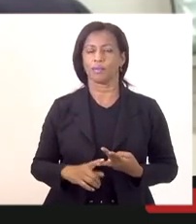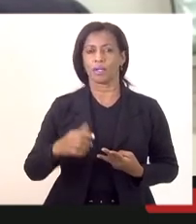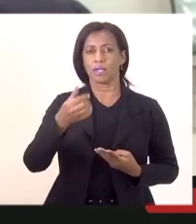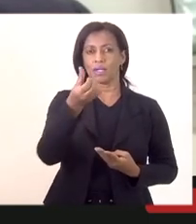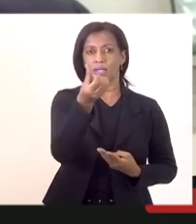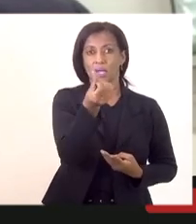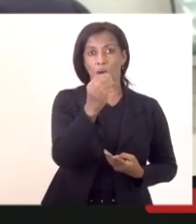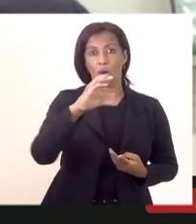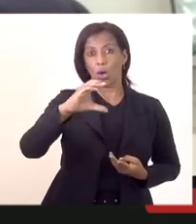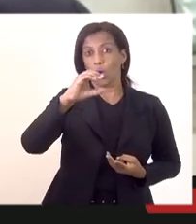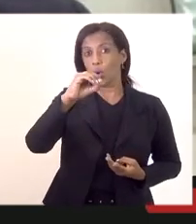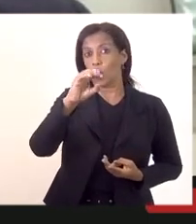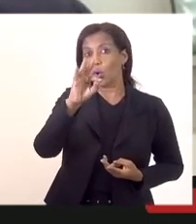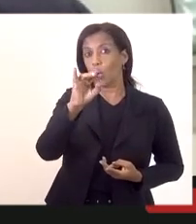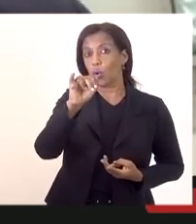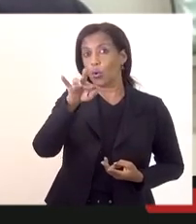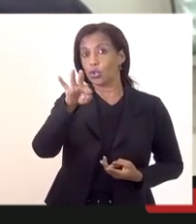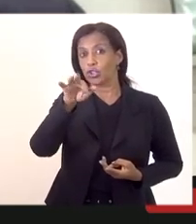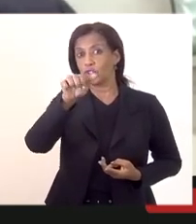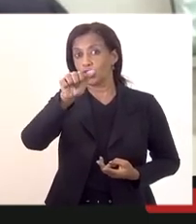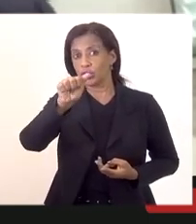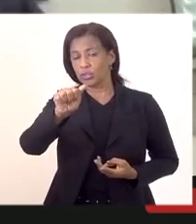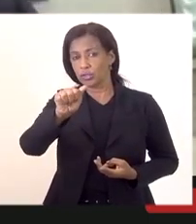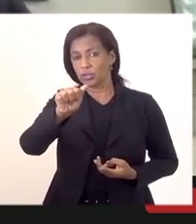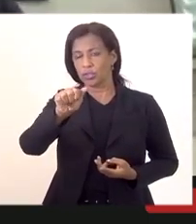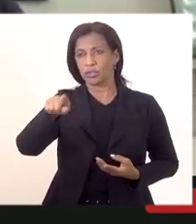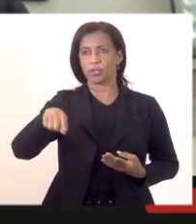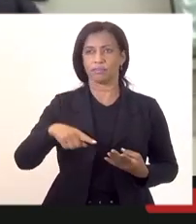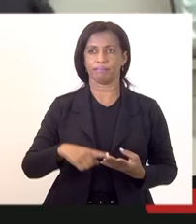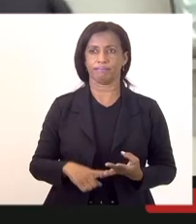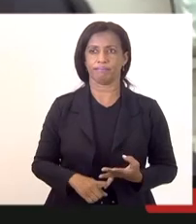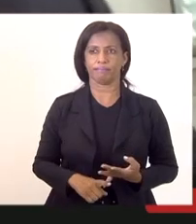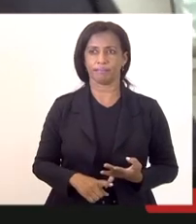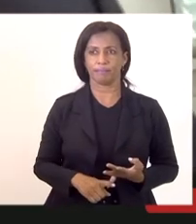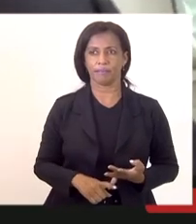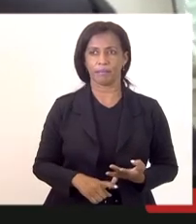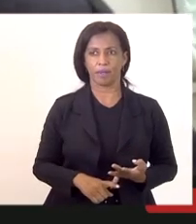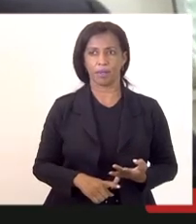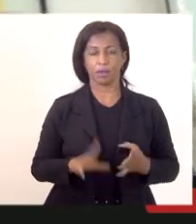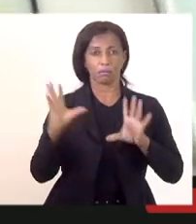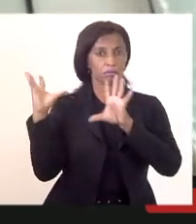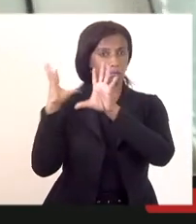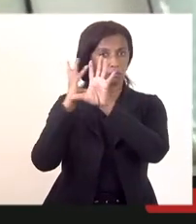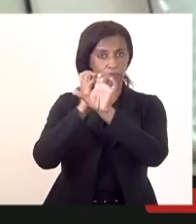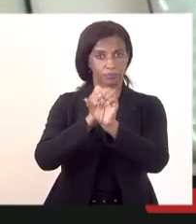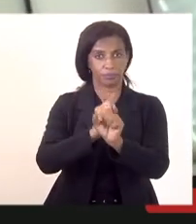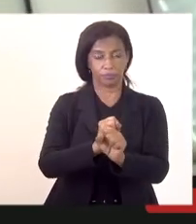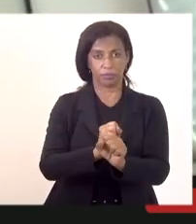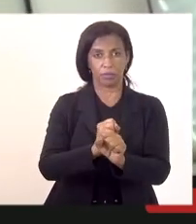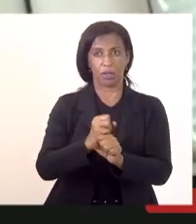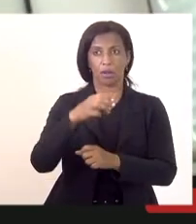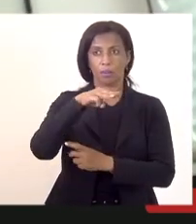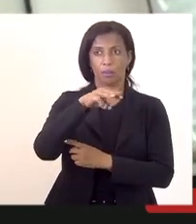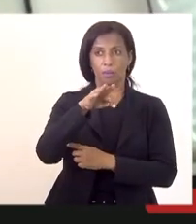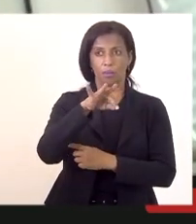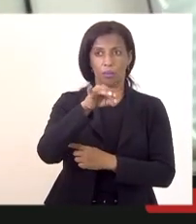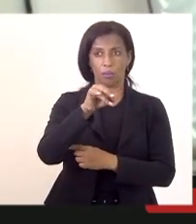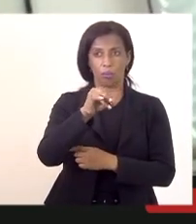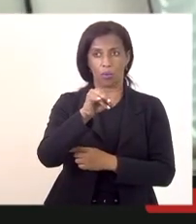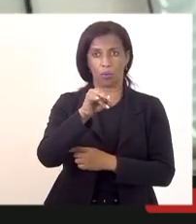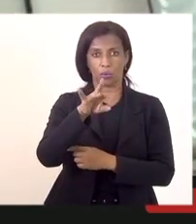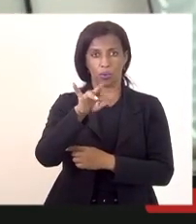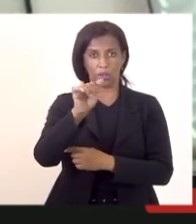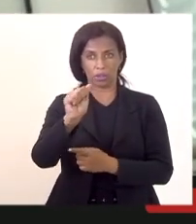seis cotistas, totalizando 207 candidatos. Em total, os motoristas com soldados